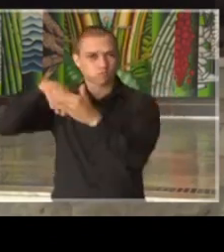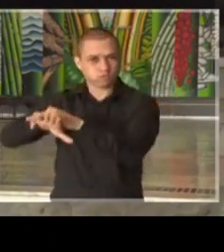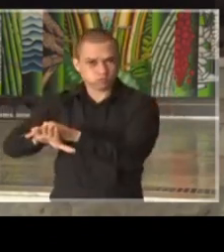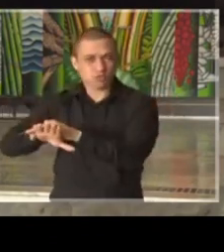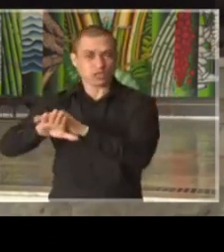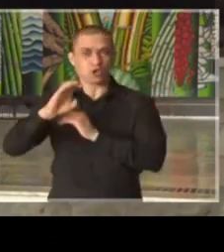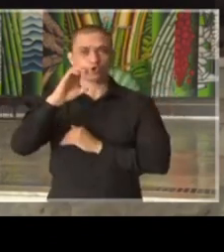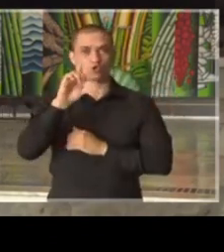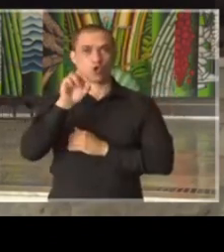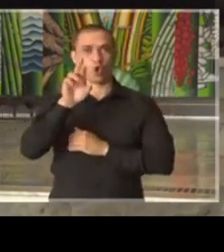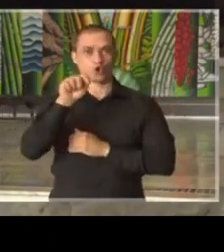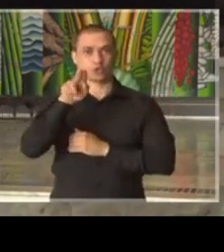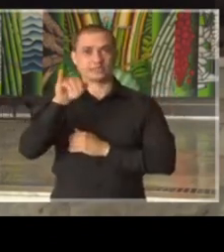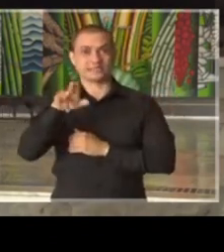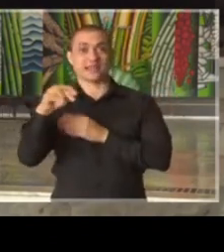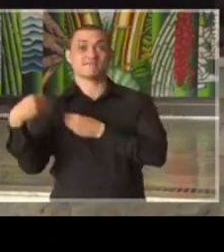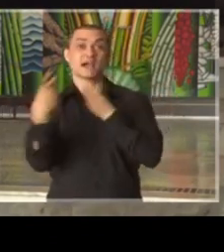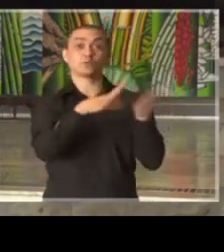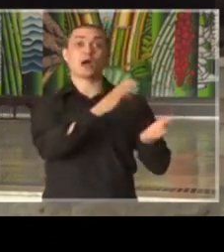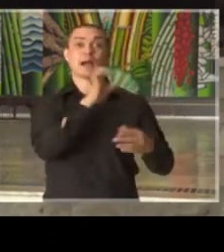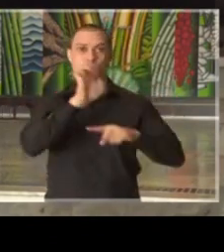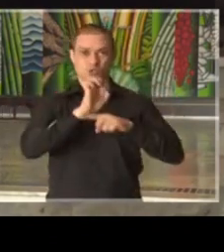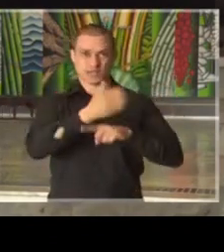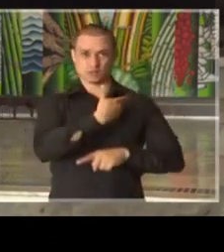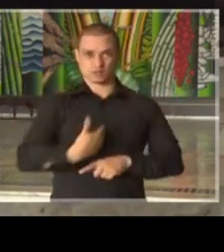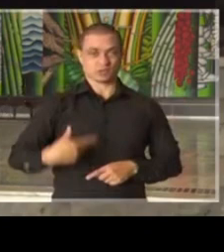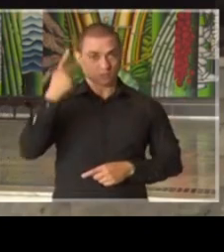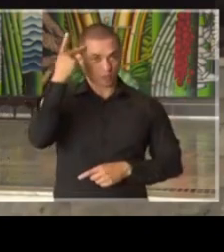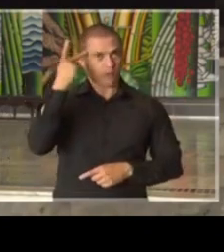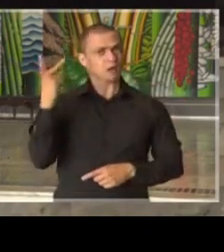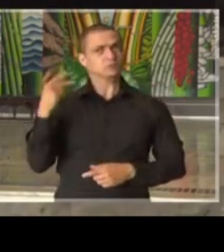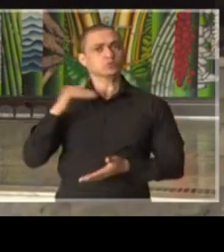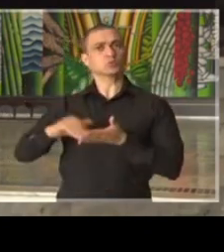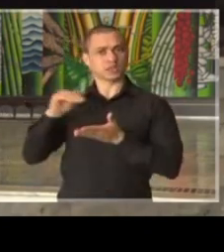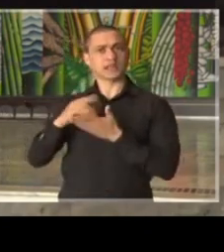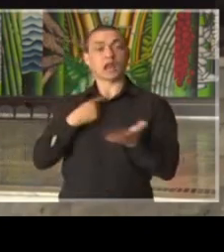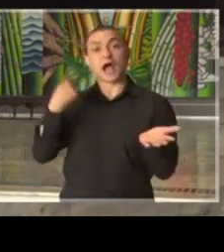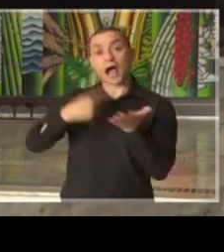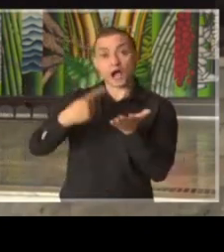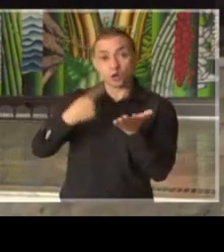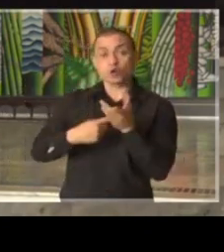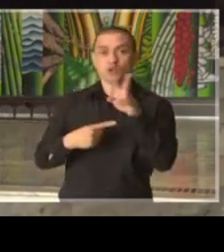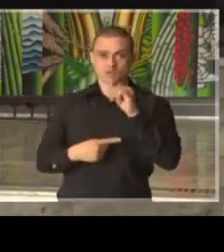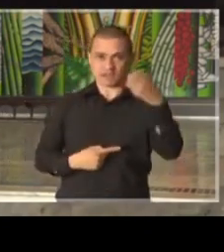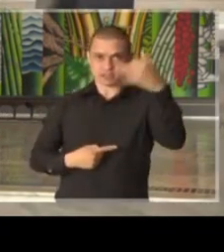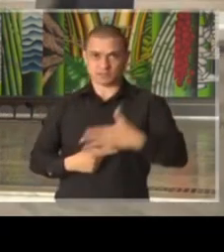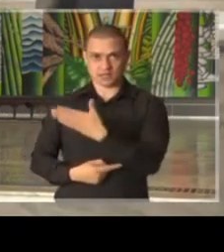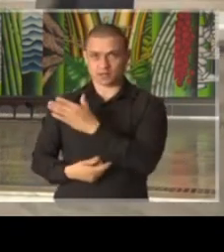cloroquina para o Estado de São Paulo e o secretário já teve o acordo que ele vai explicar.